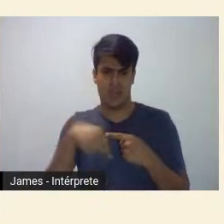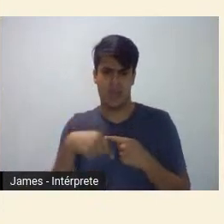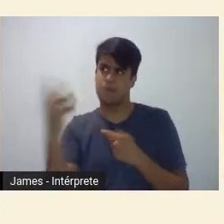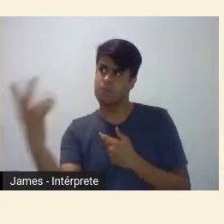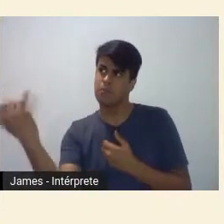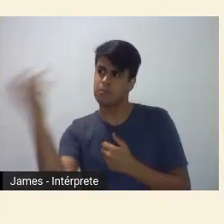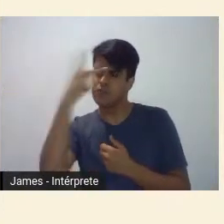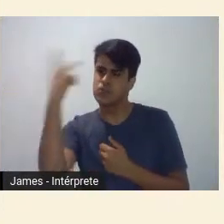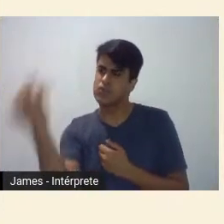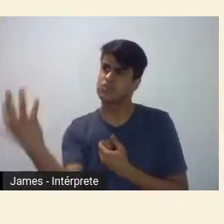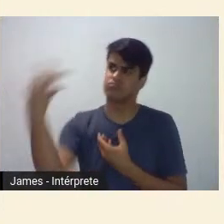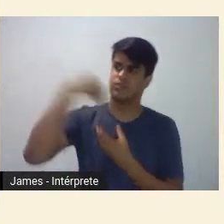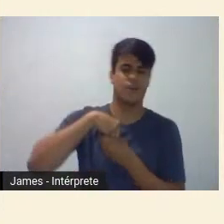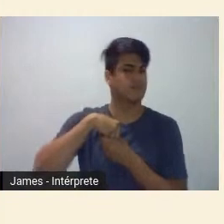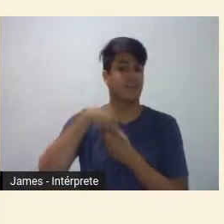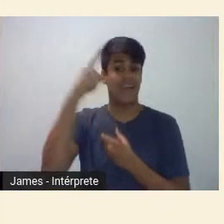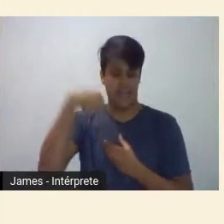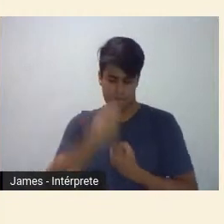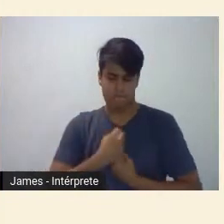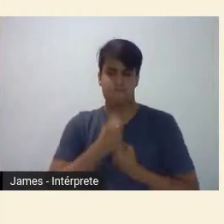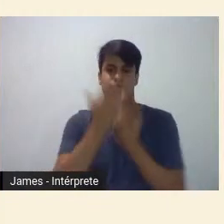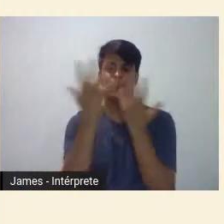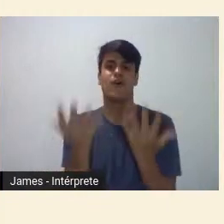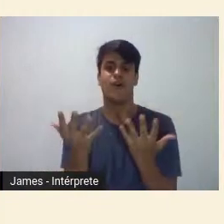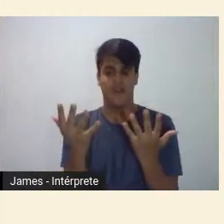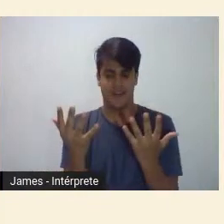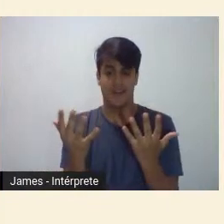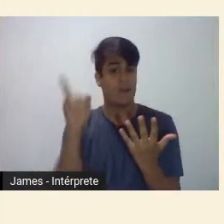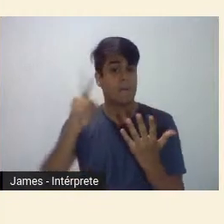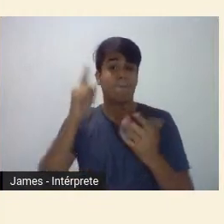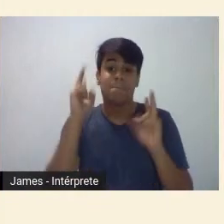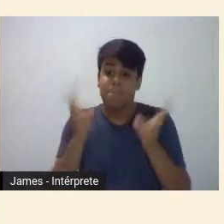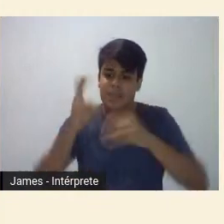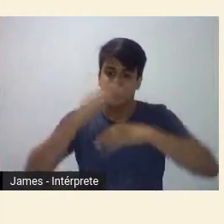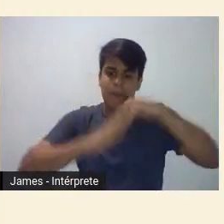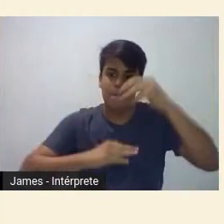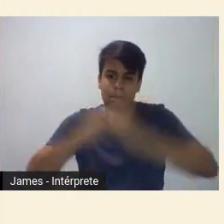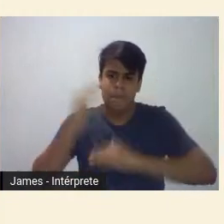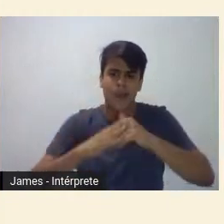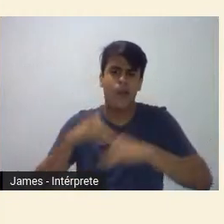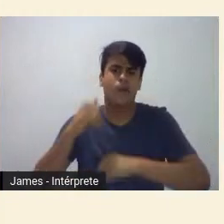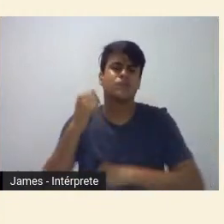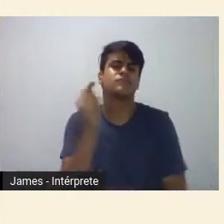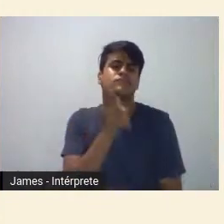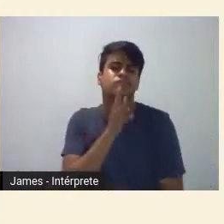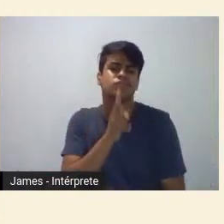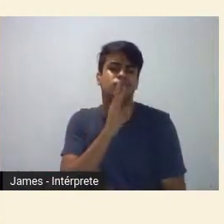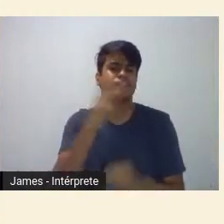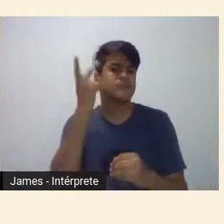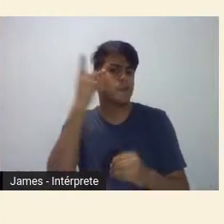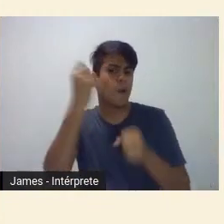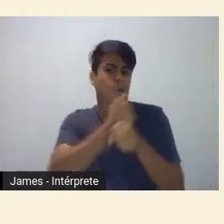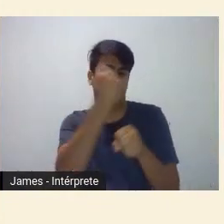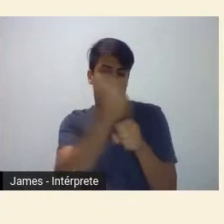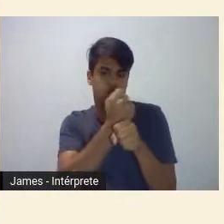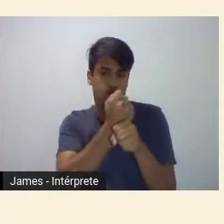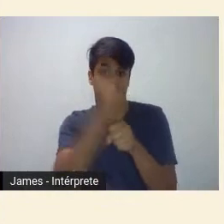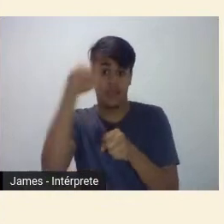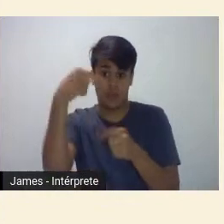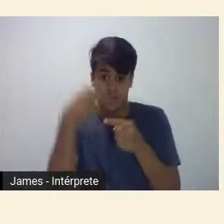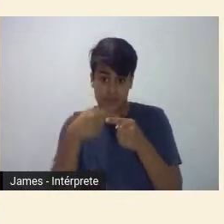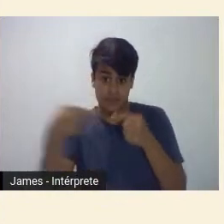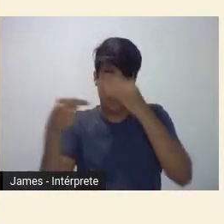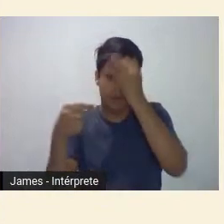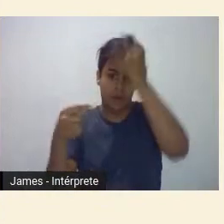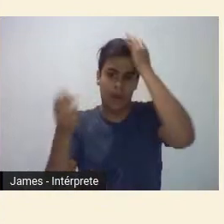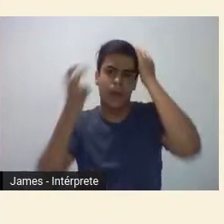construída com as mesmas mãos calejadas que construíram a cidade de São Paulo uma semana cultural criada e produzida com